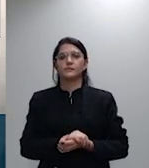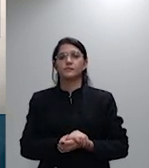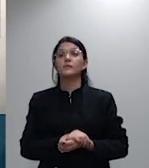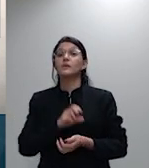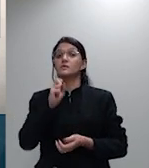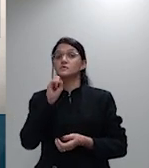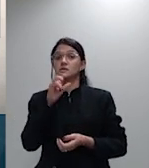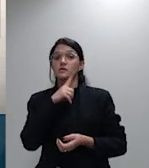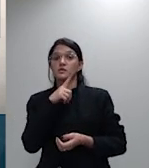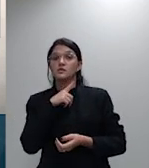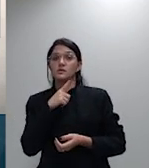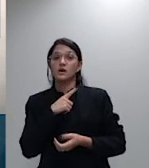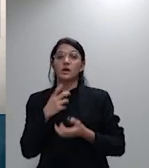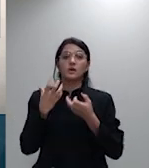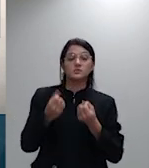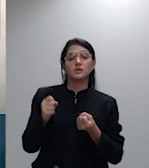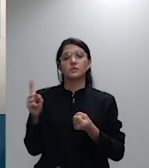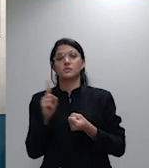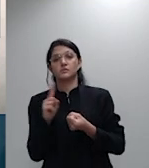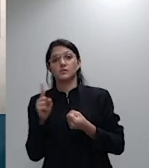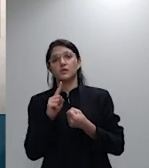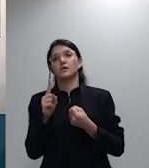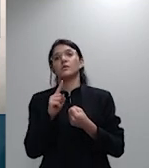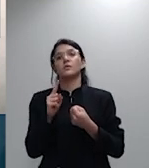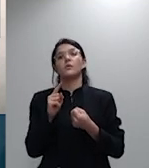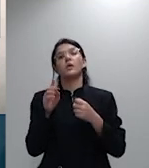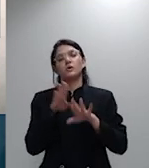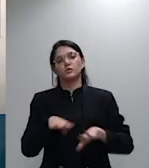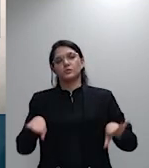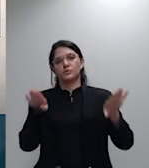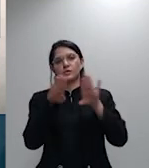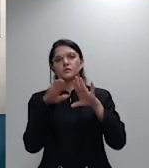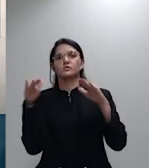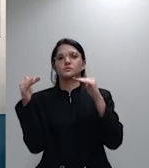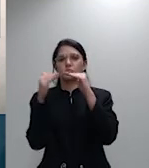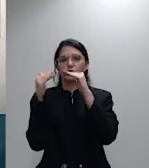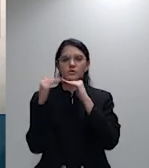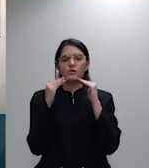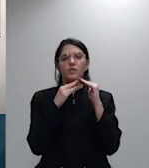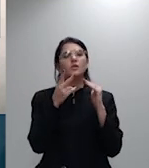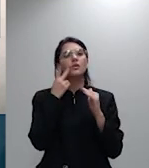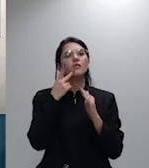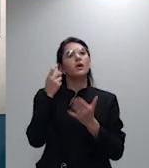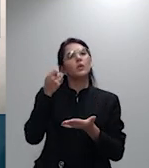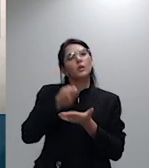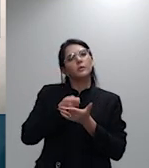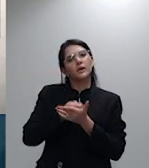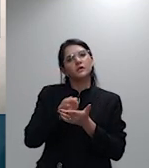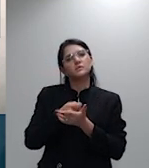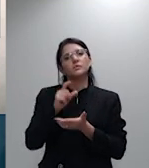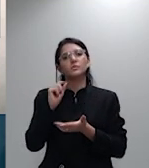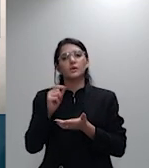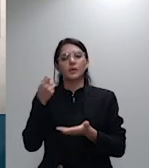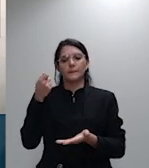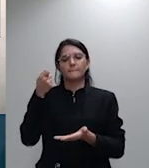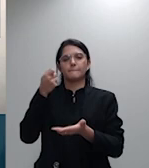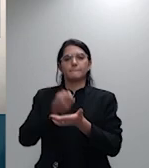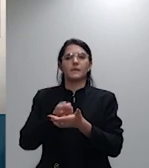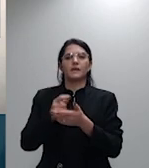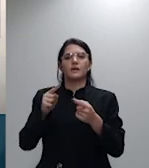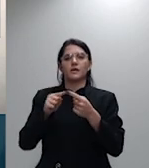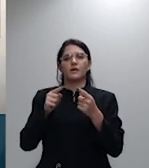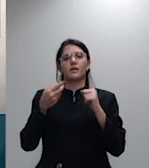fixo a obrigação de pagar a ré após o trânsito julgado o valor equivalente a 5% do valor